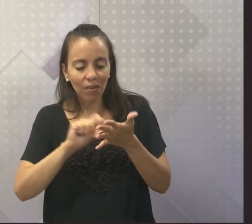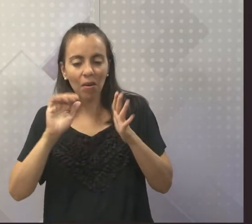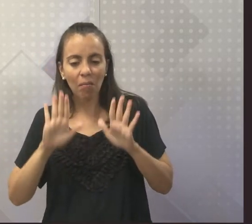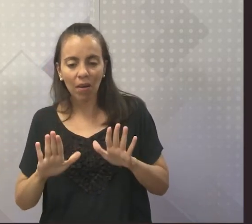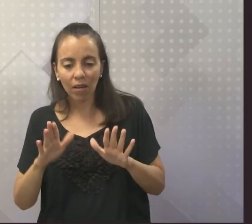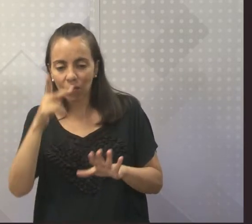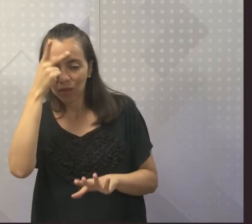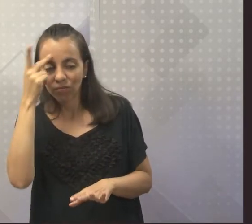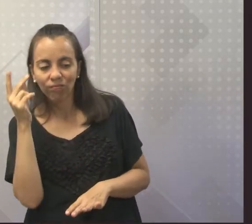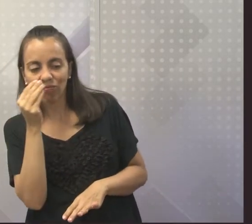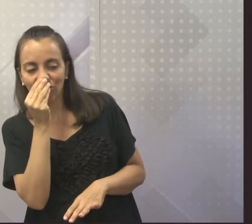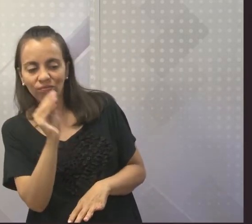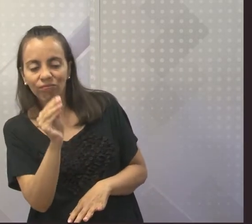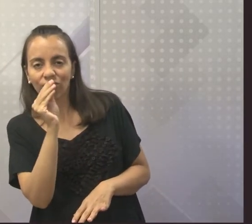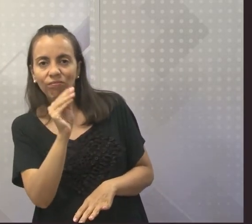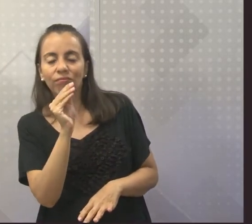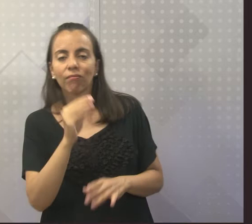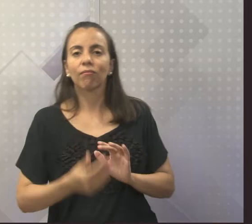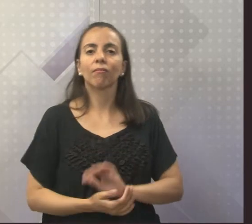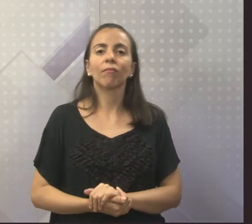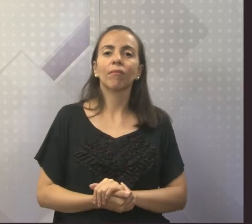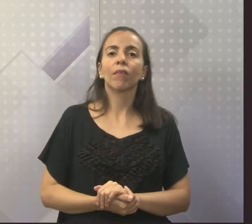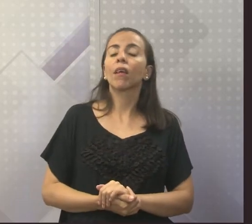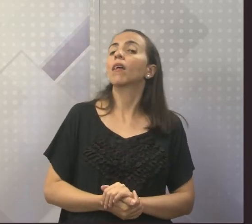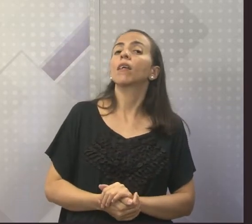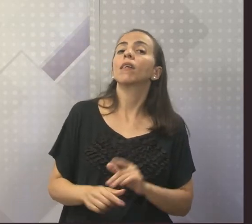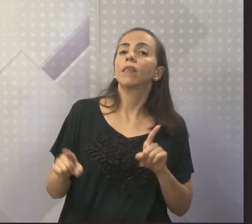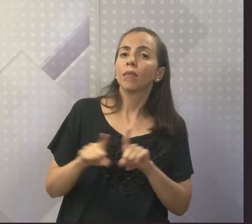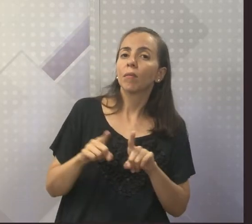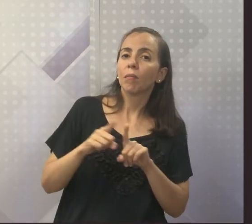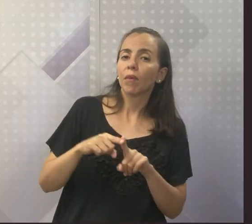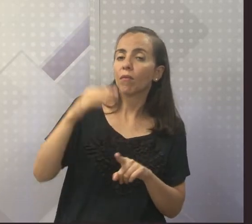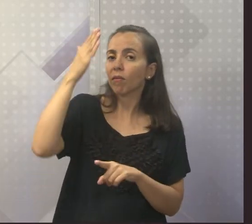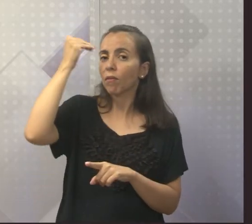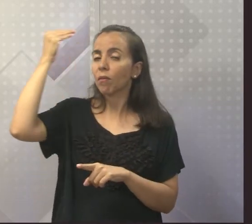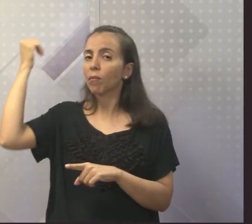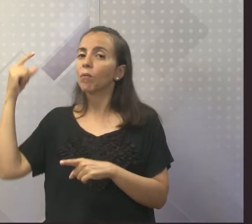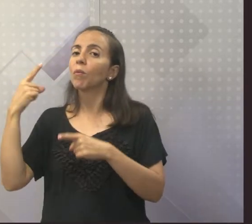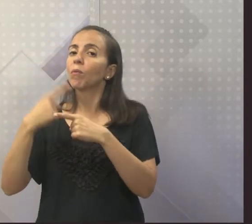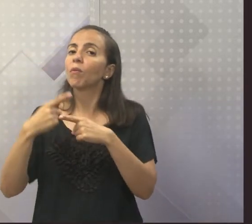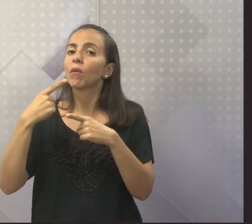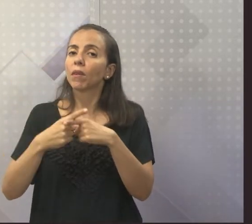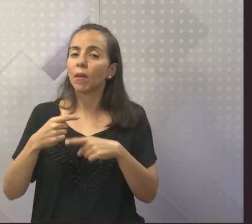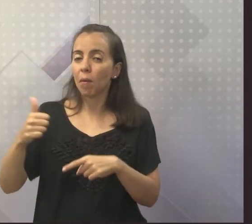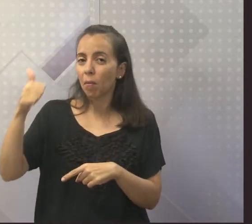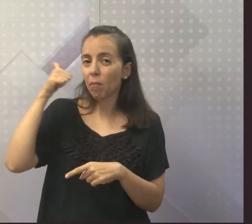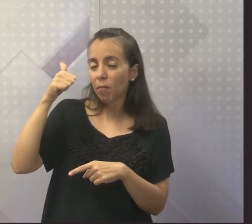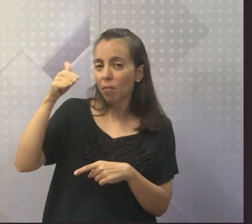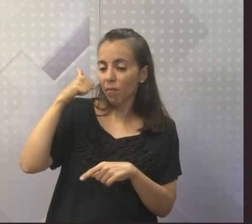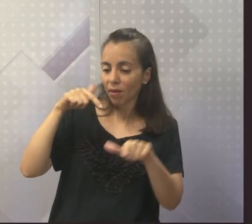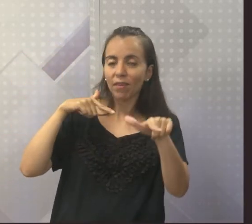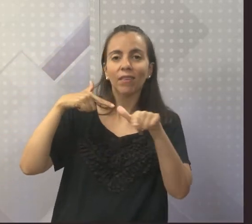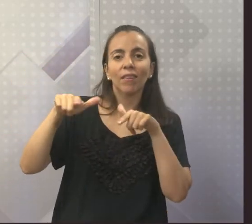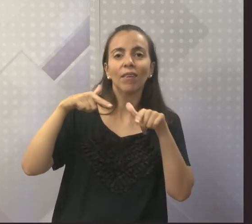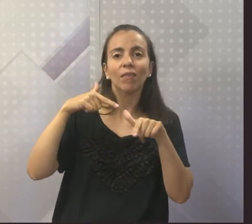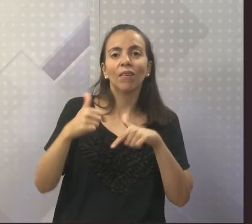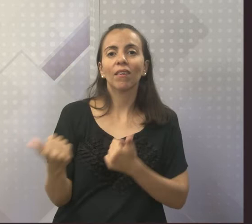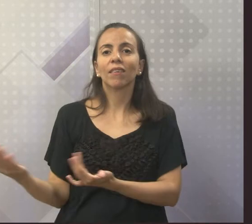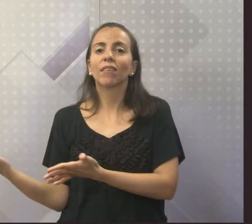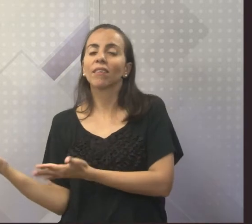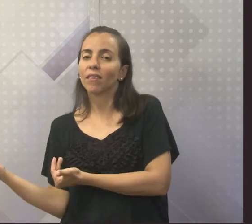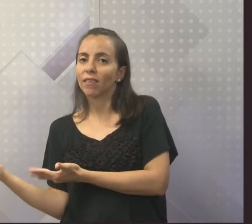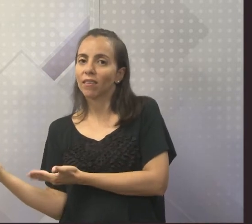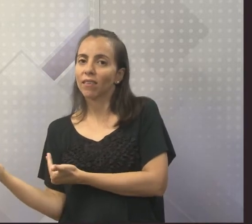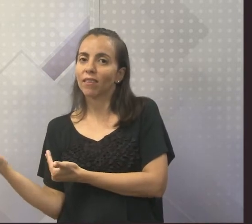Por seus concorrentes. Ficou conhecido também por ter o primeiro emprego ao então adolescente. Olha quem